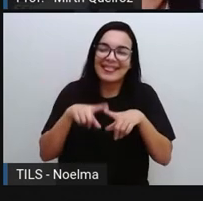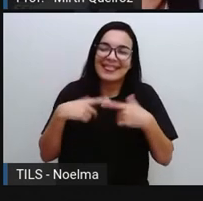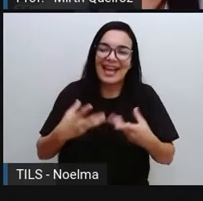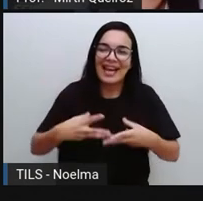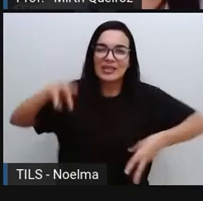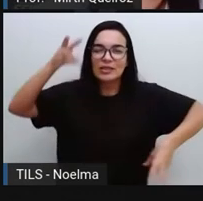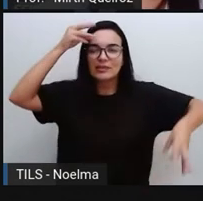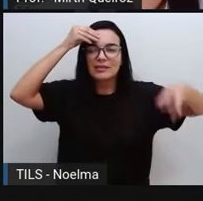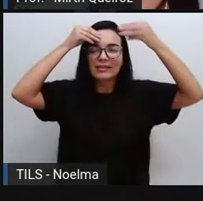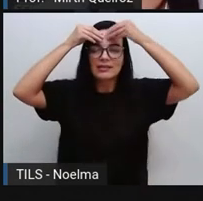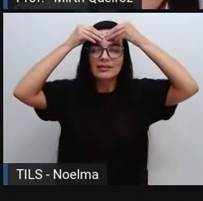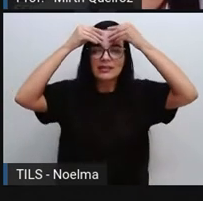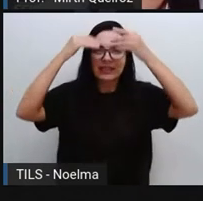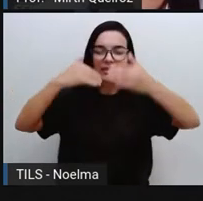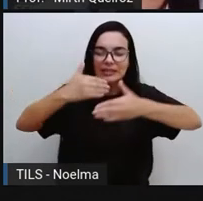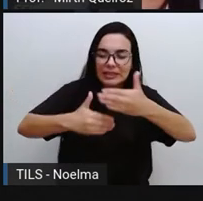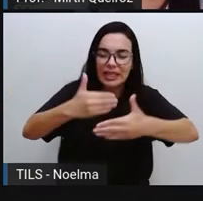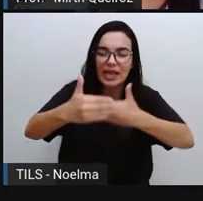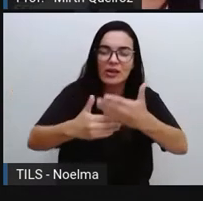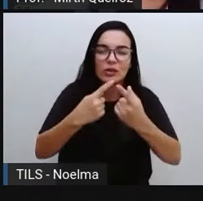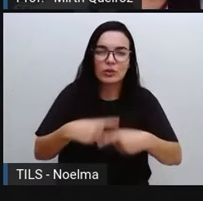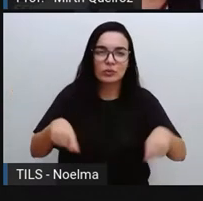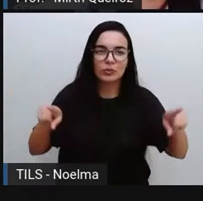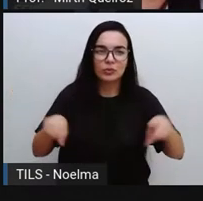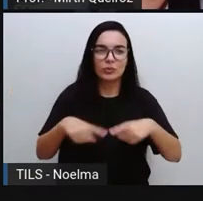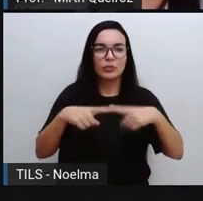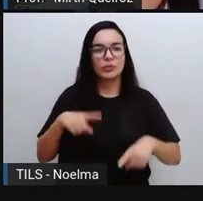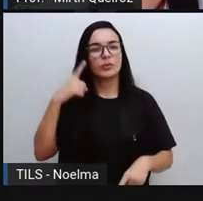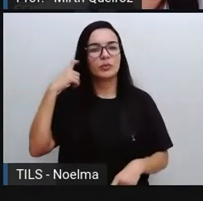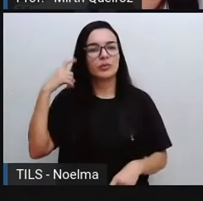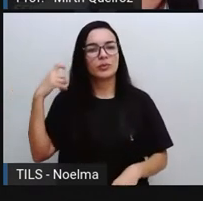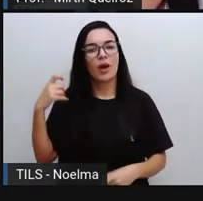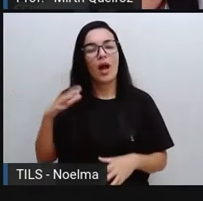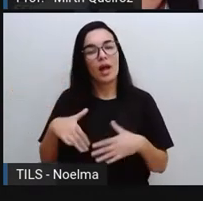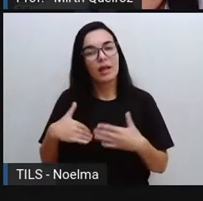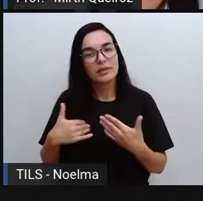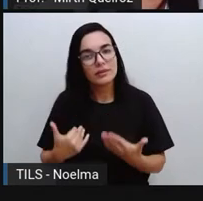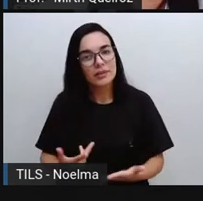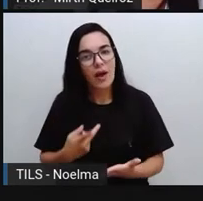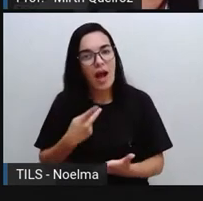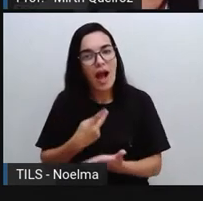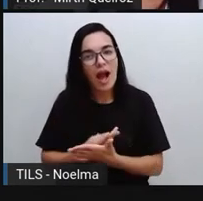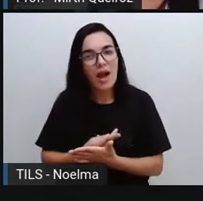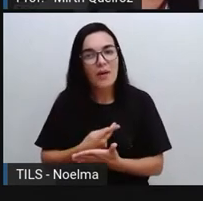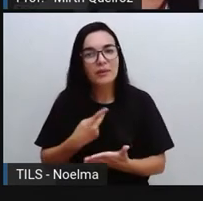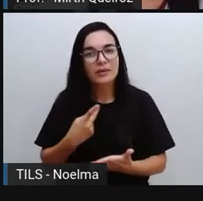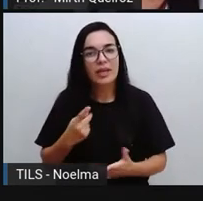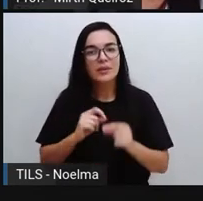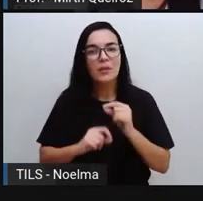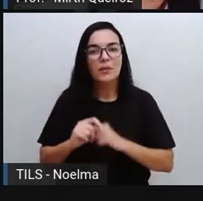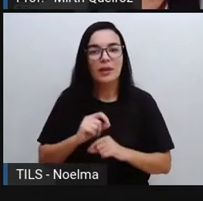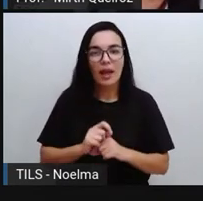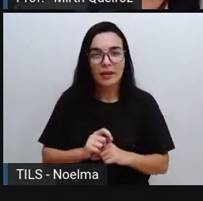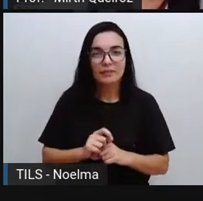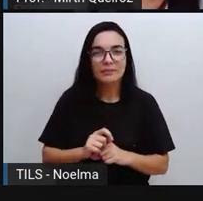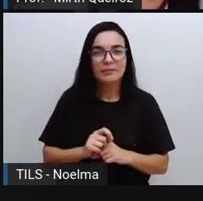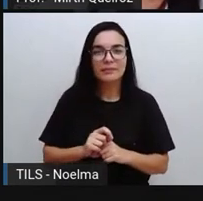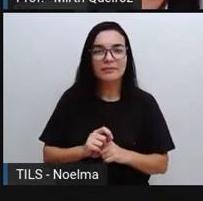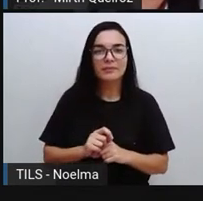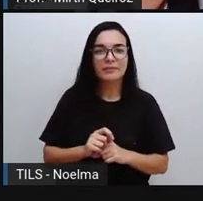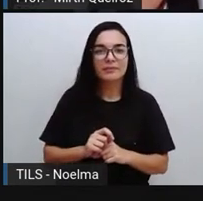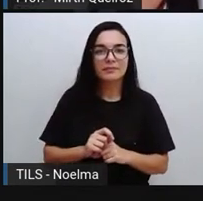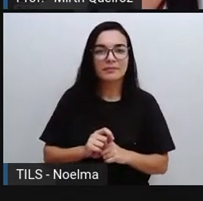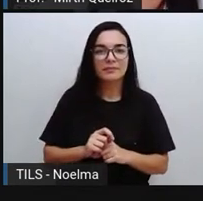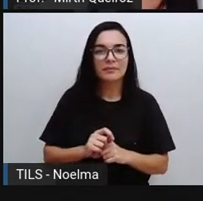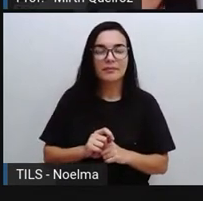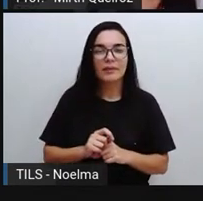sequência dos sons. A partir desses instantes, acontece um efeito conhecido entre os cientistas como